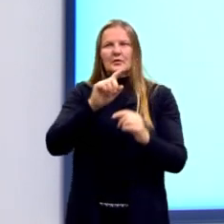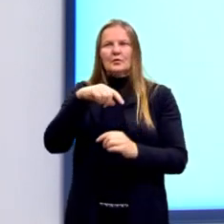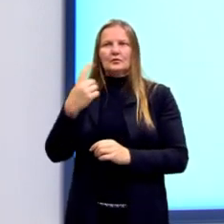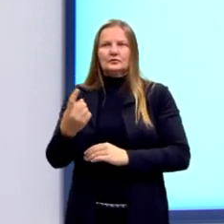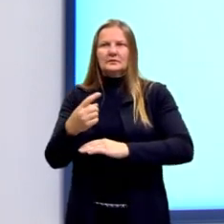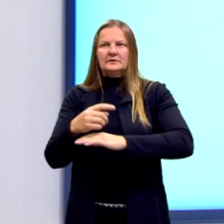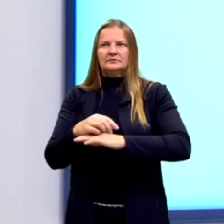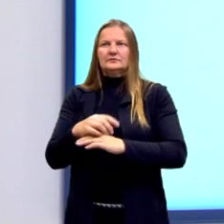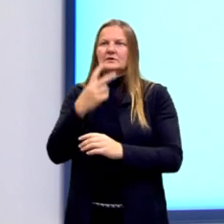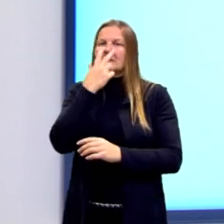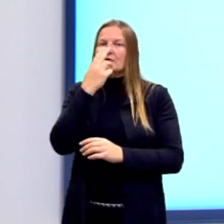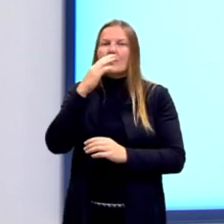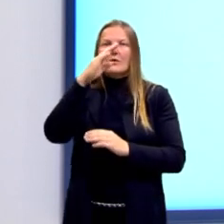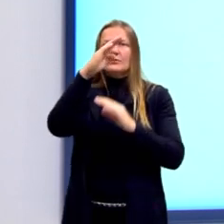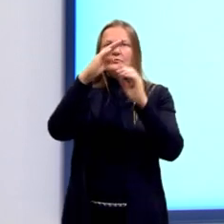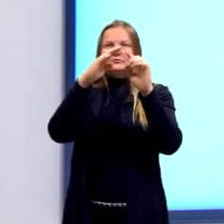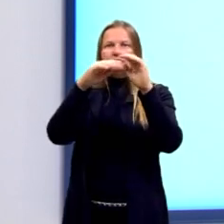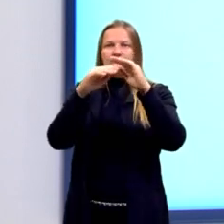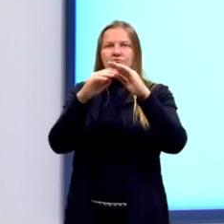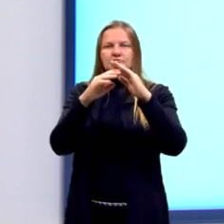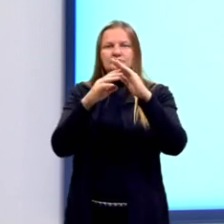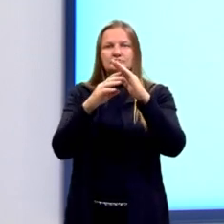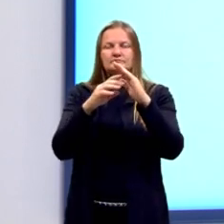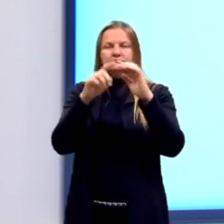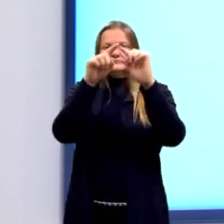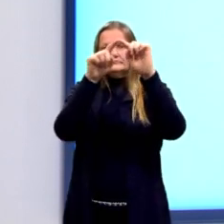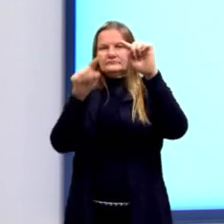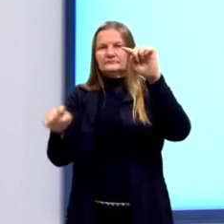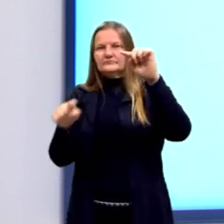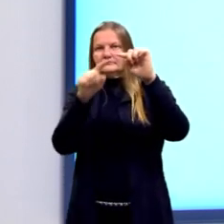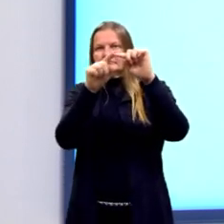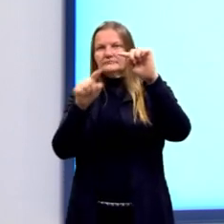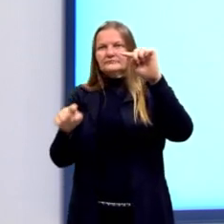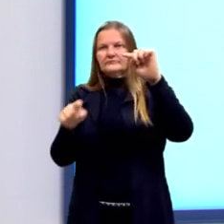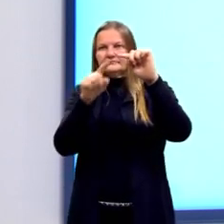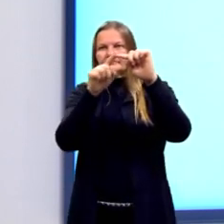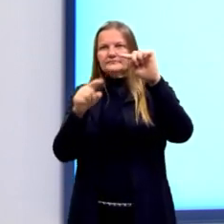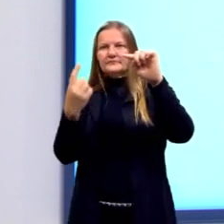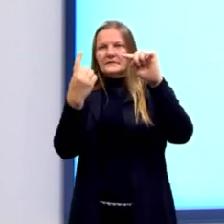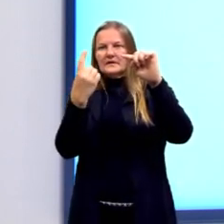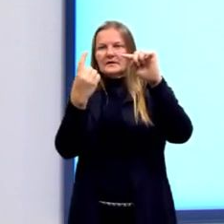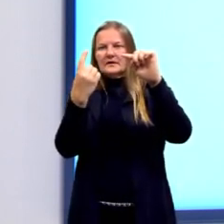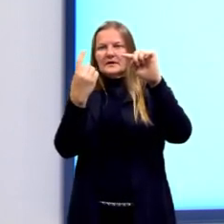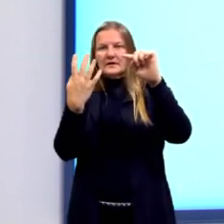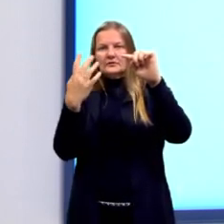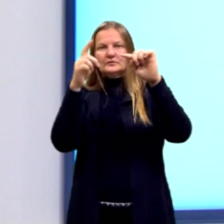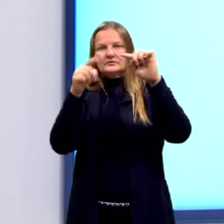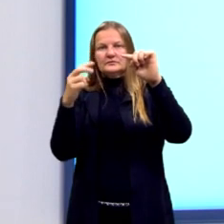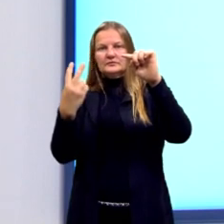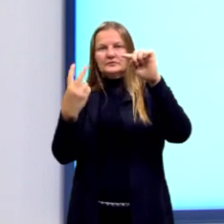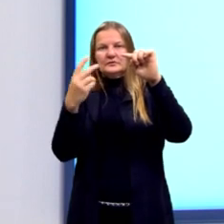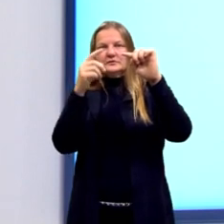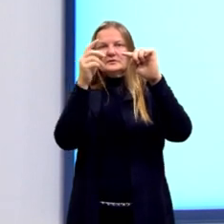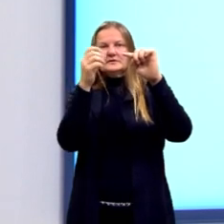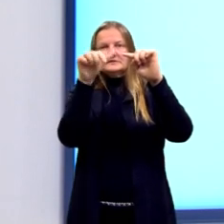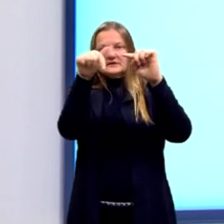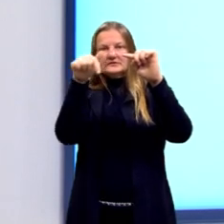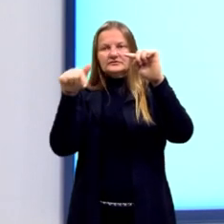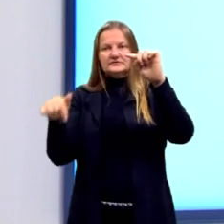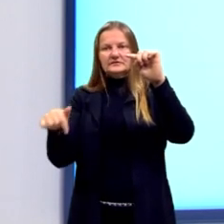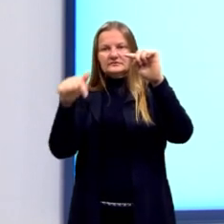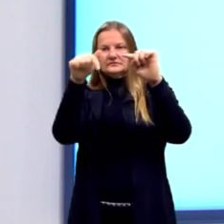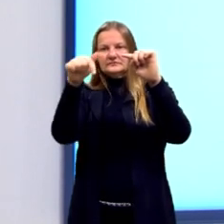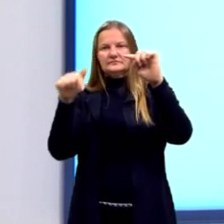lado, mesma coisa. Então, no lado BC, que possuía 14 centímetros, foi dividido ao meio. Então, cada um dos